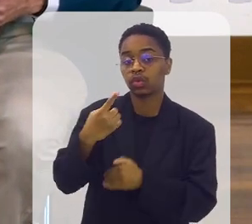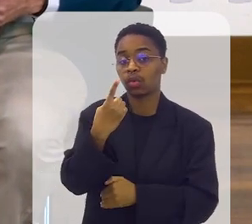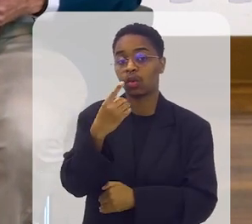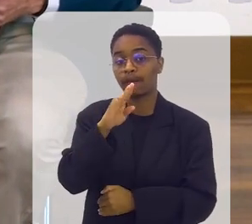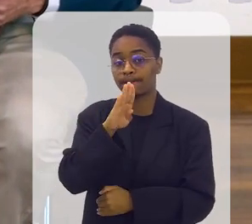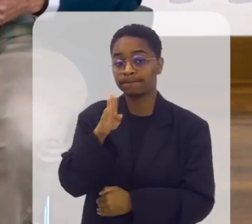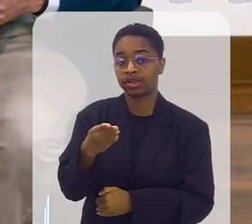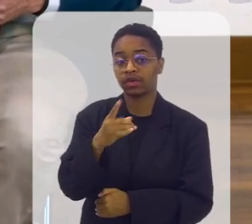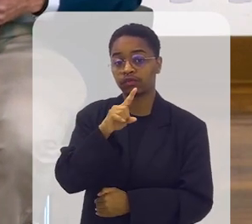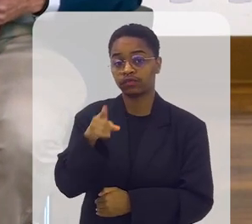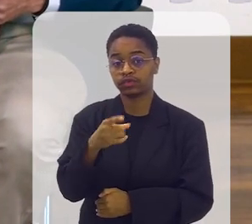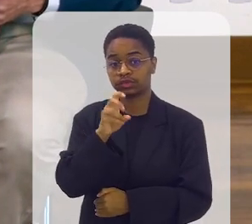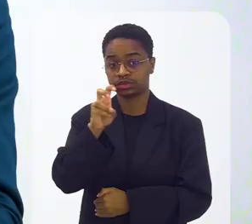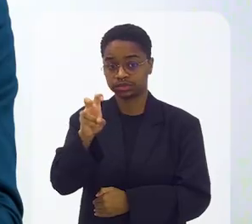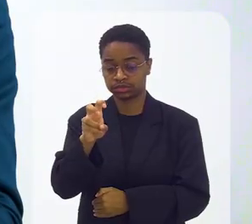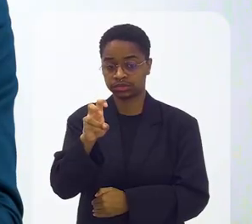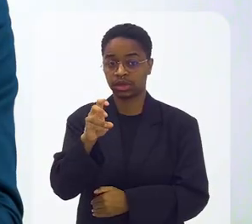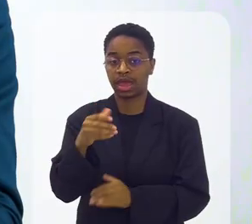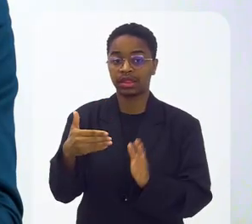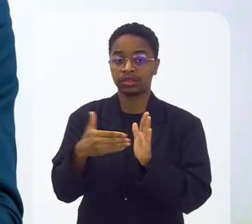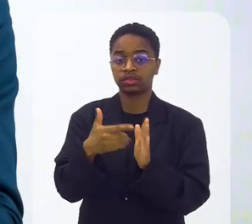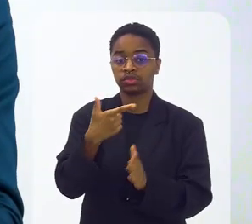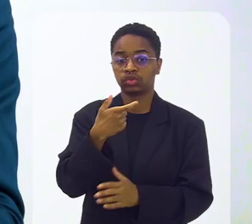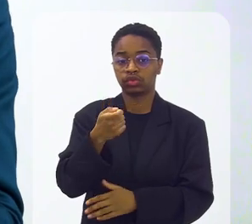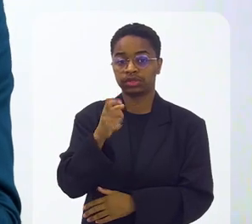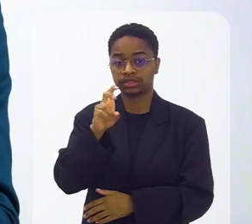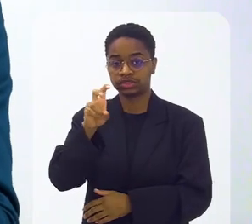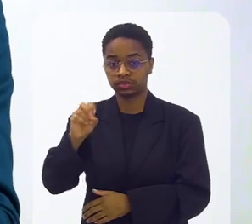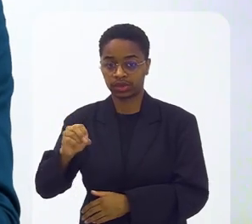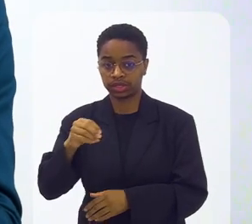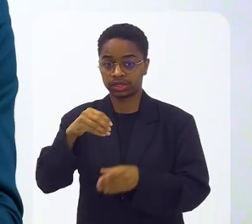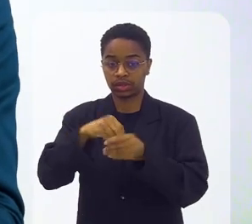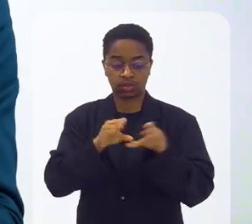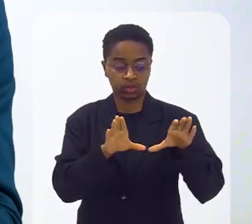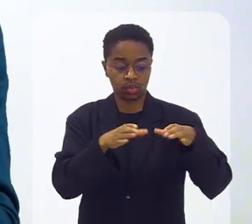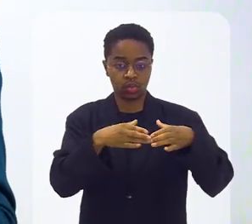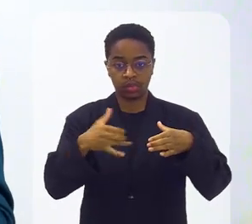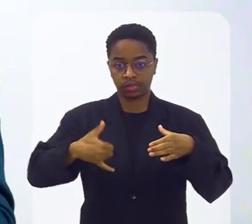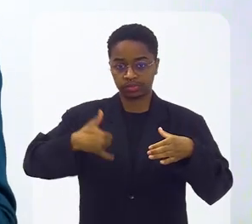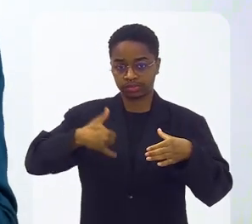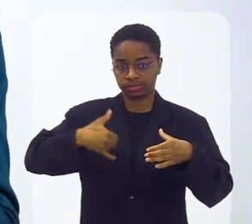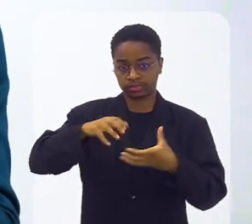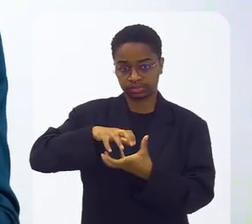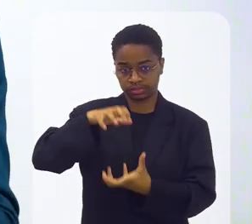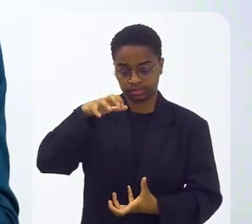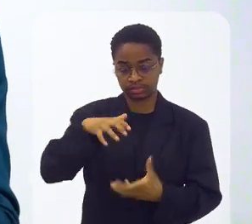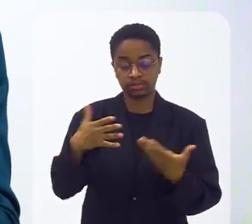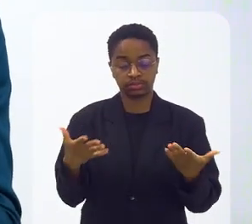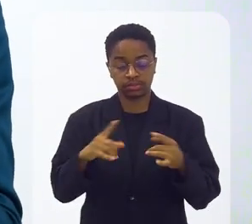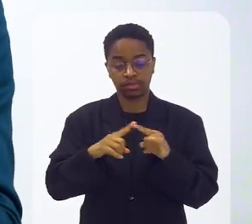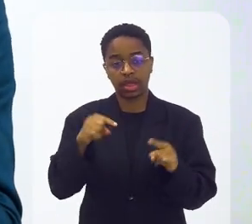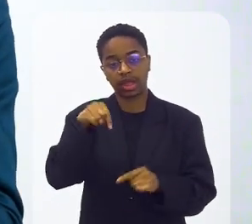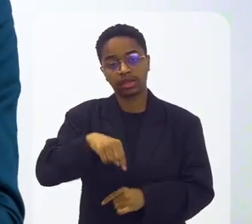meio de pessoas até 2050 dentro dessa camada social. E estamos trazendo para a nossa realidade o estado do Rio de Janeiro.